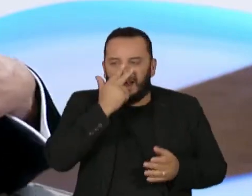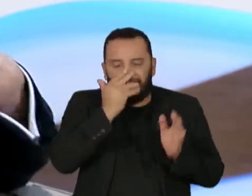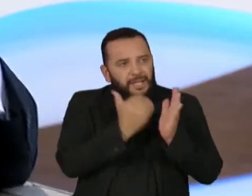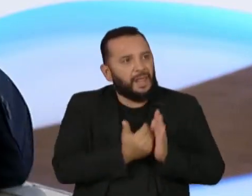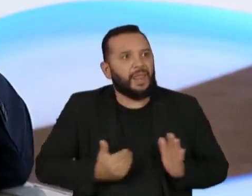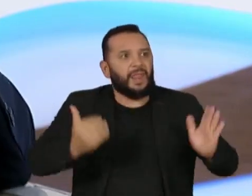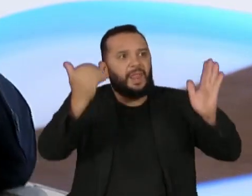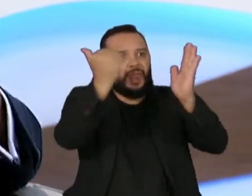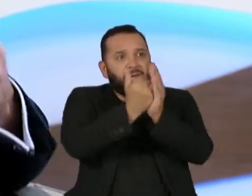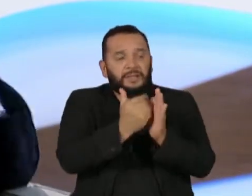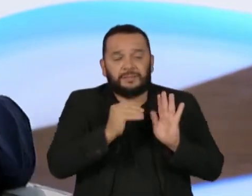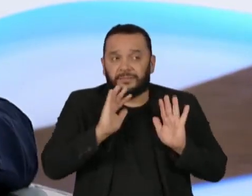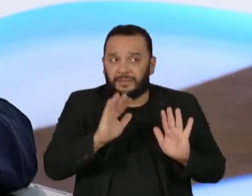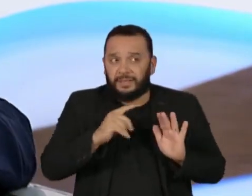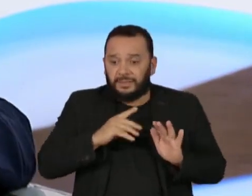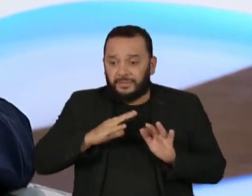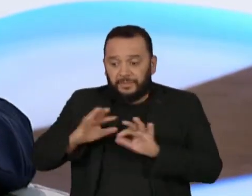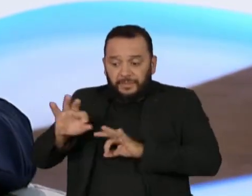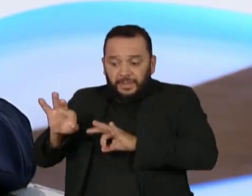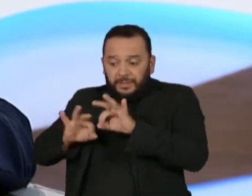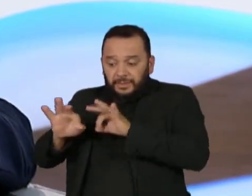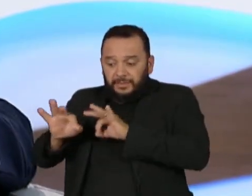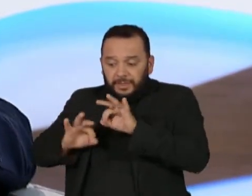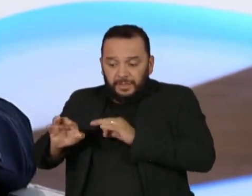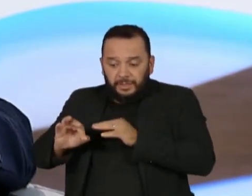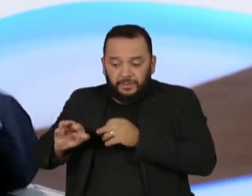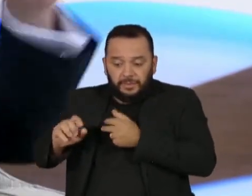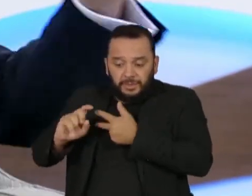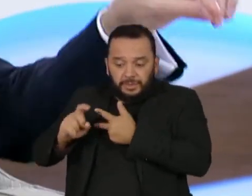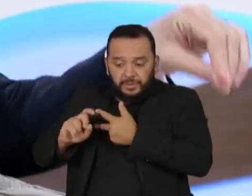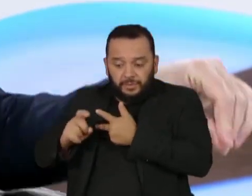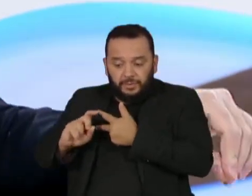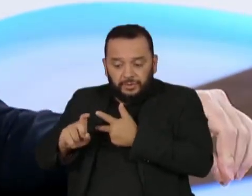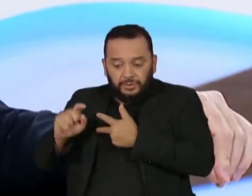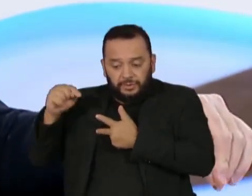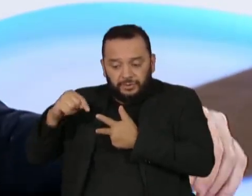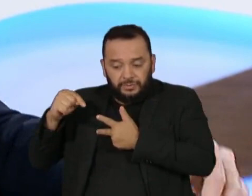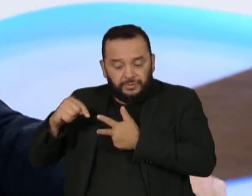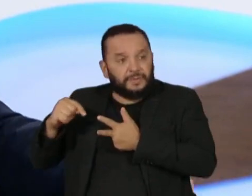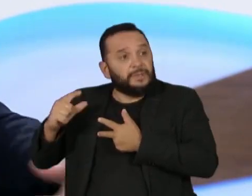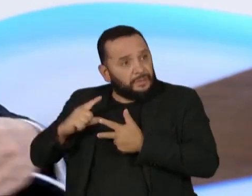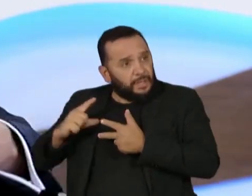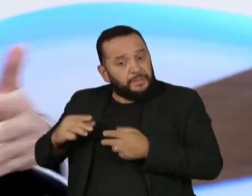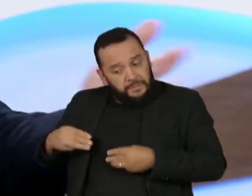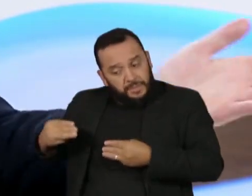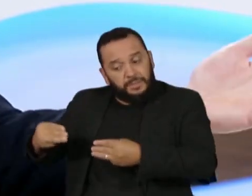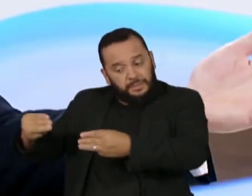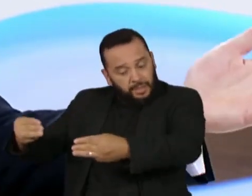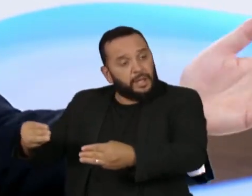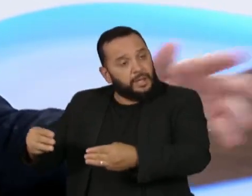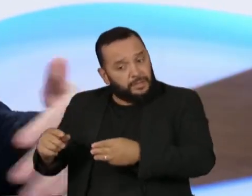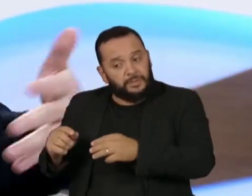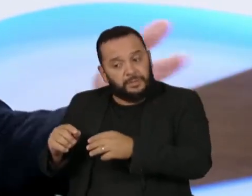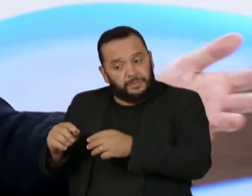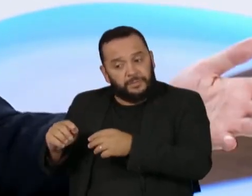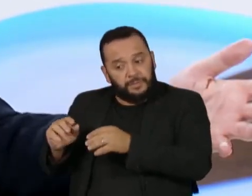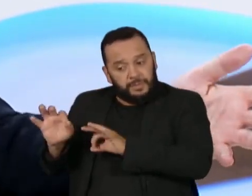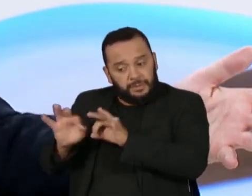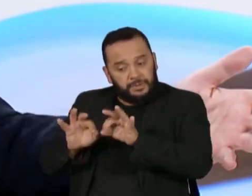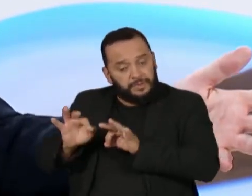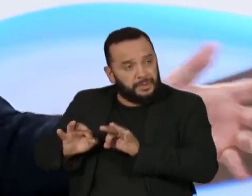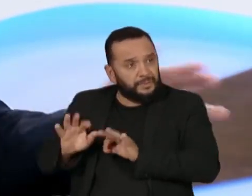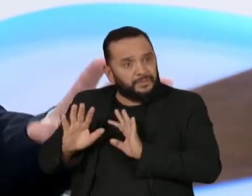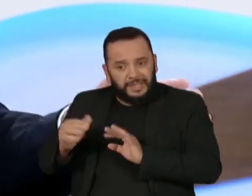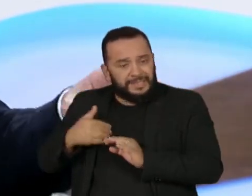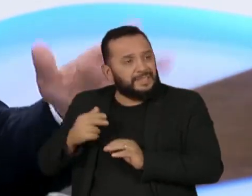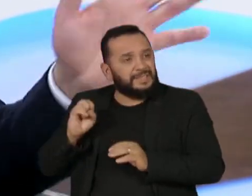é feito pelo Poder Executivo, e é ele que tem a prerrogativa de fazer o planejamento, tem um ministério para isso, o planejamento se perde.